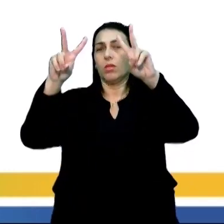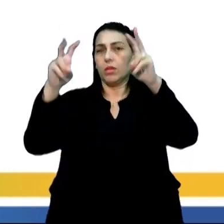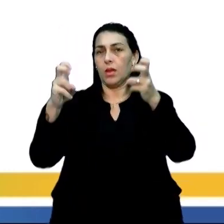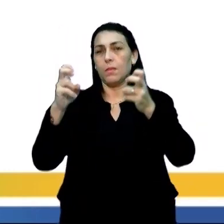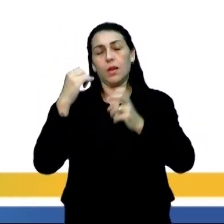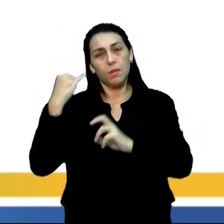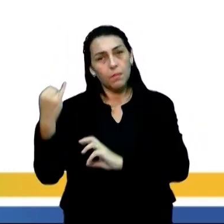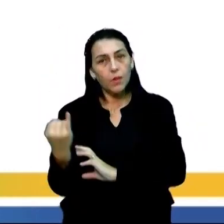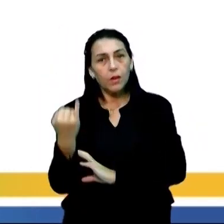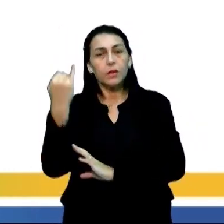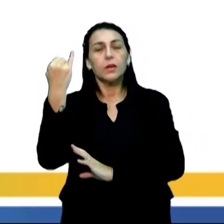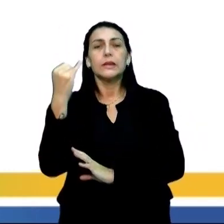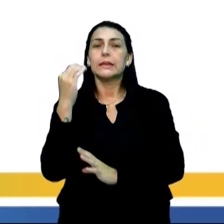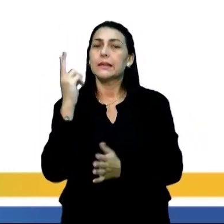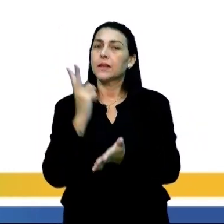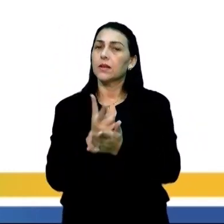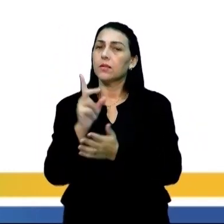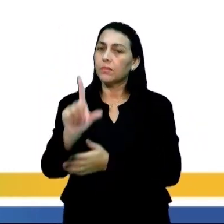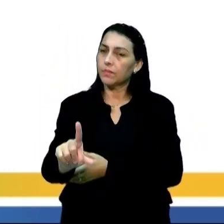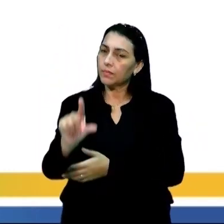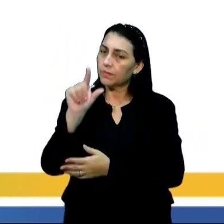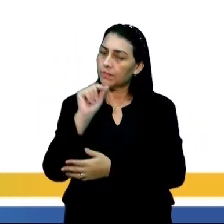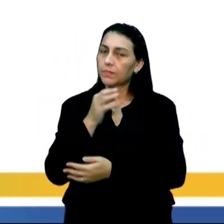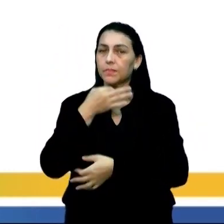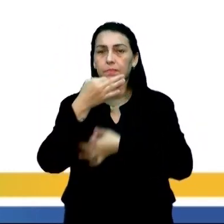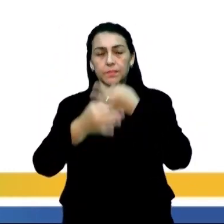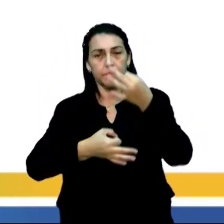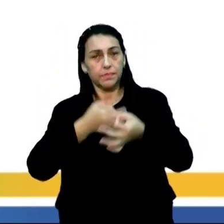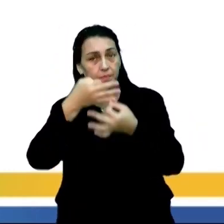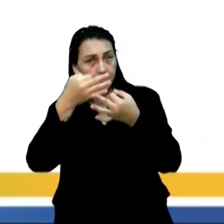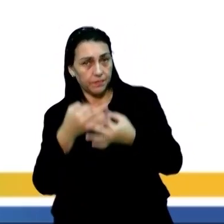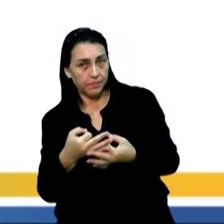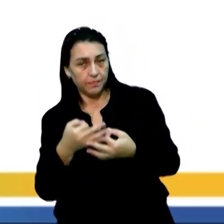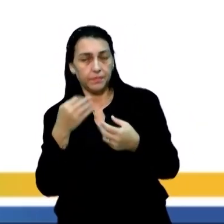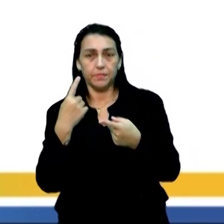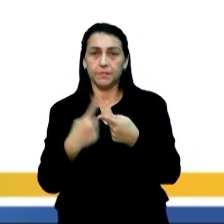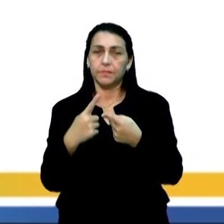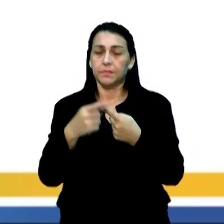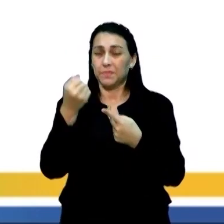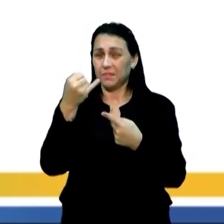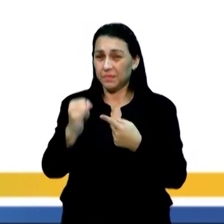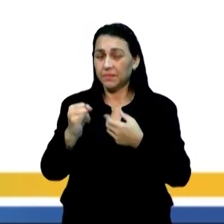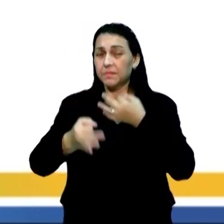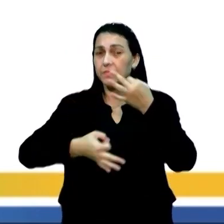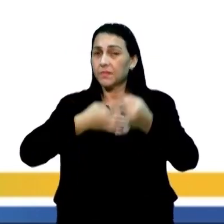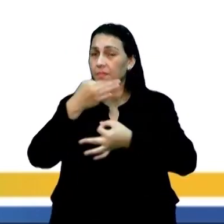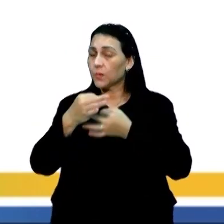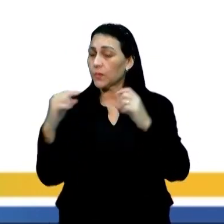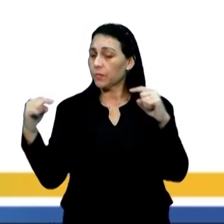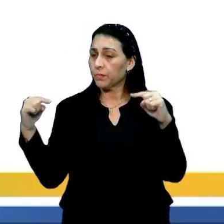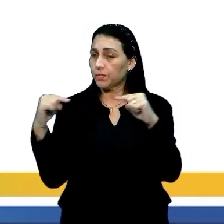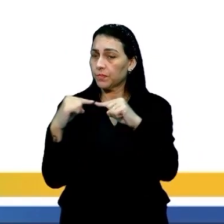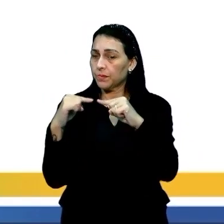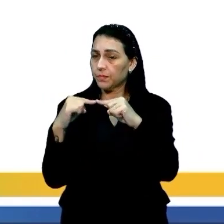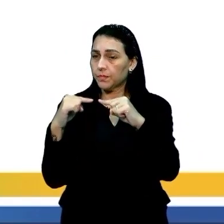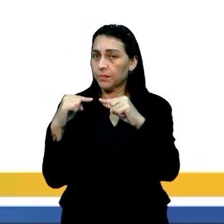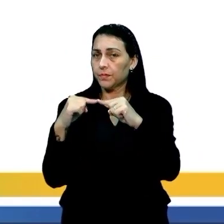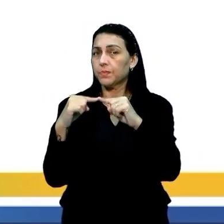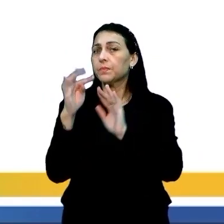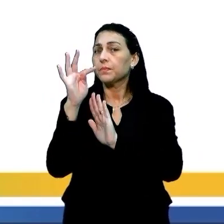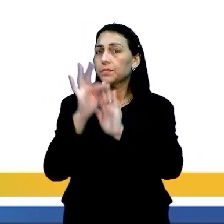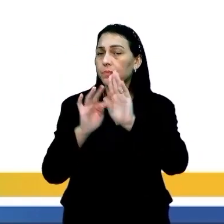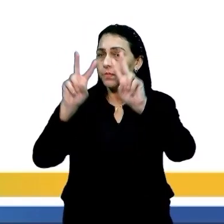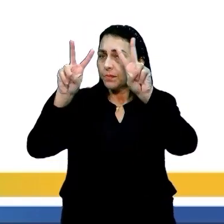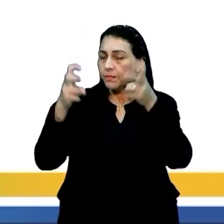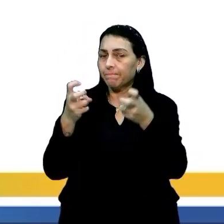gente, a importância de você selecionar os argumentos corretos. Porque se os seus argumentos não estiverem relacionados ao tema,